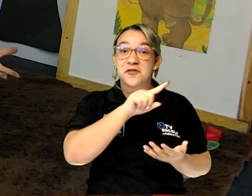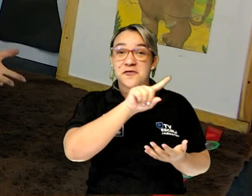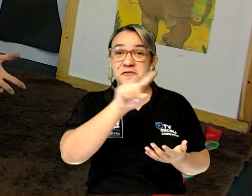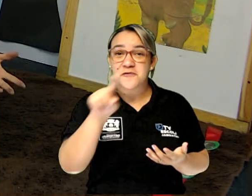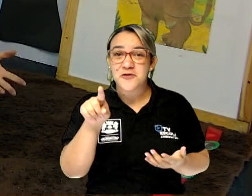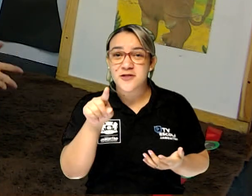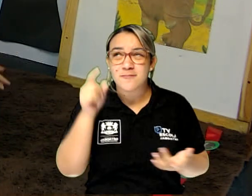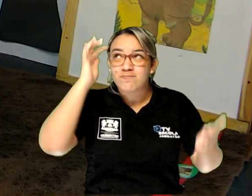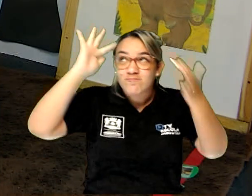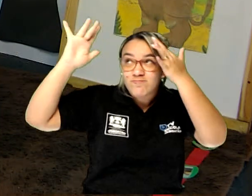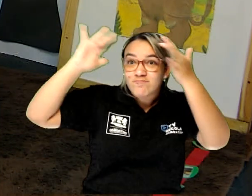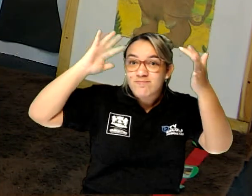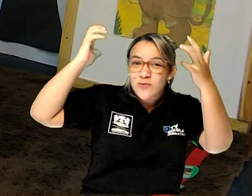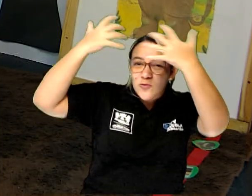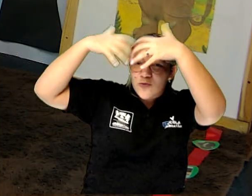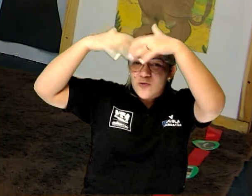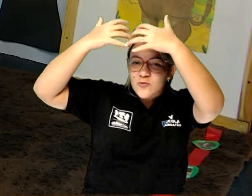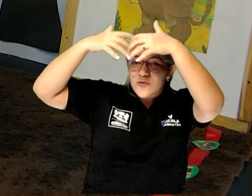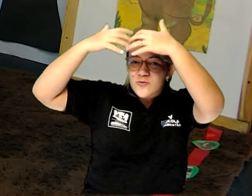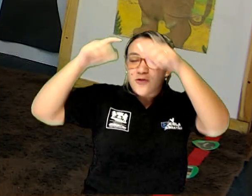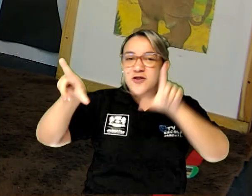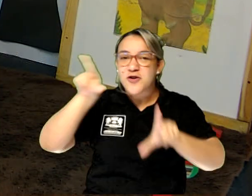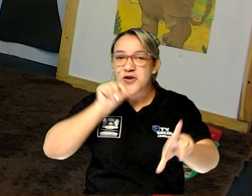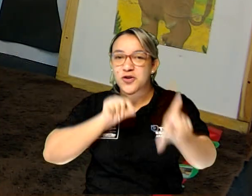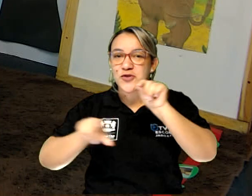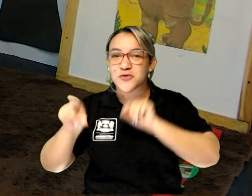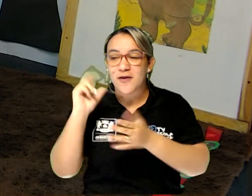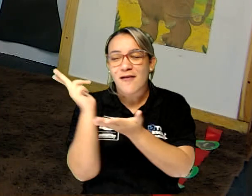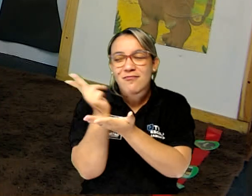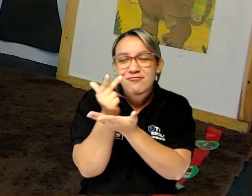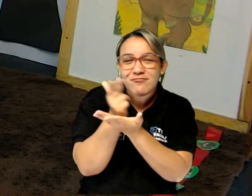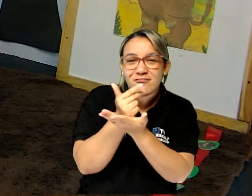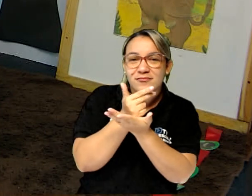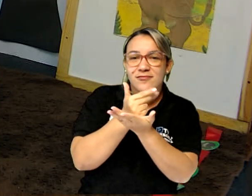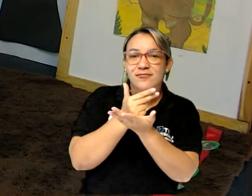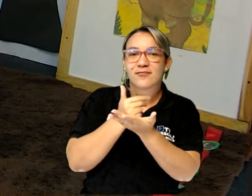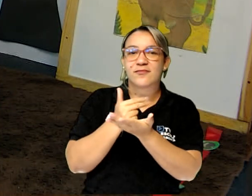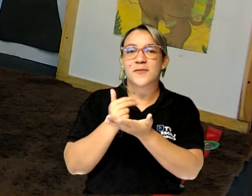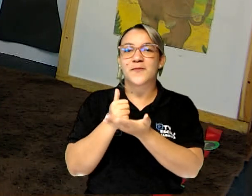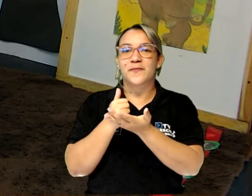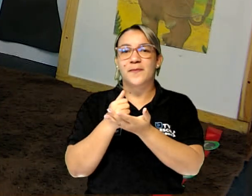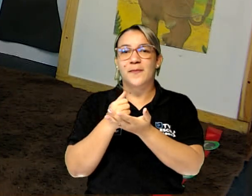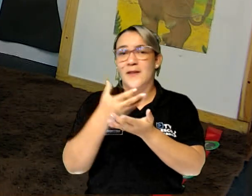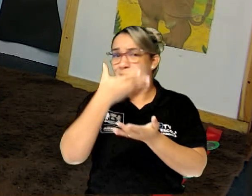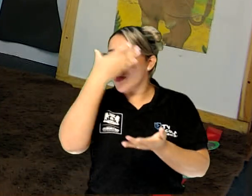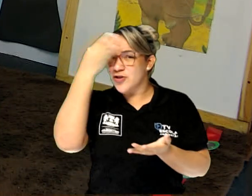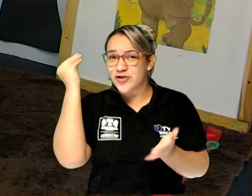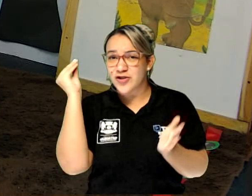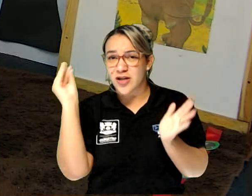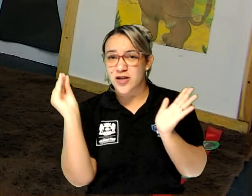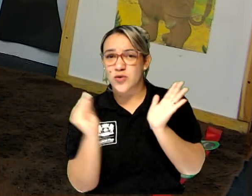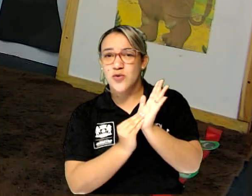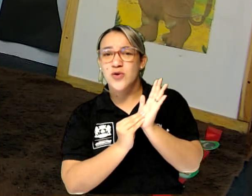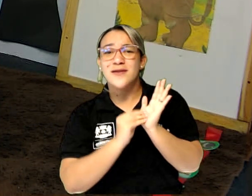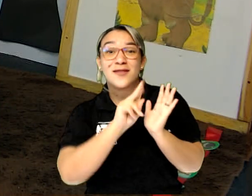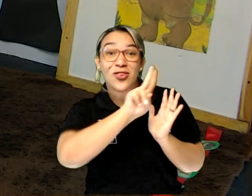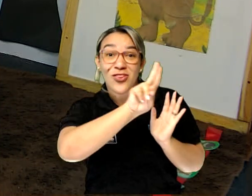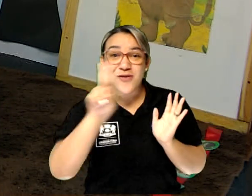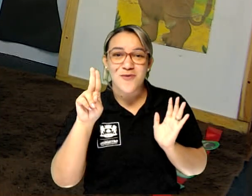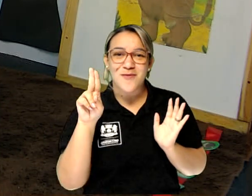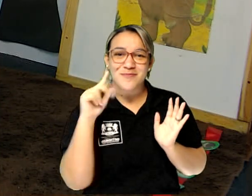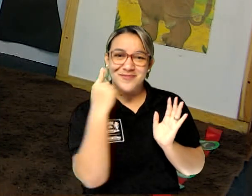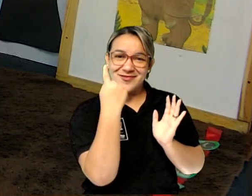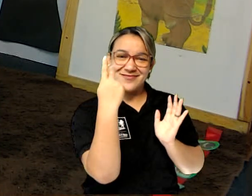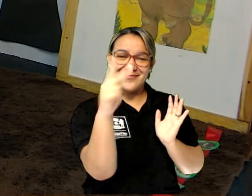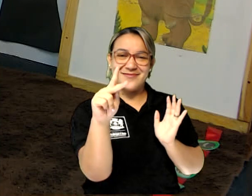na sua imaginação e na sua escolha. Desenhe esse animal e não esqueça de registrar o seu nome,